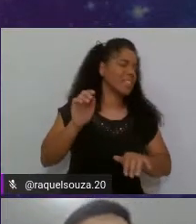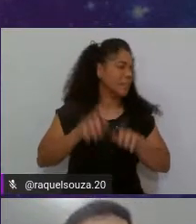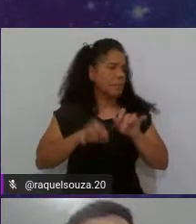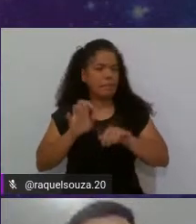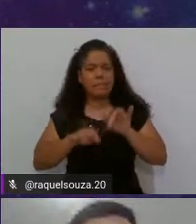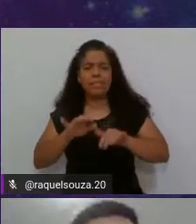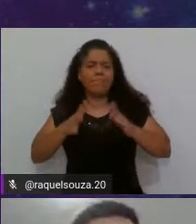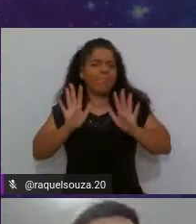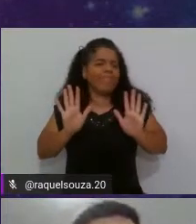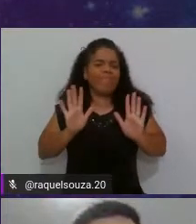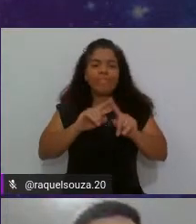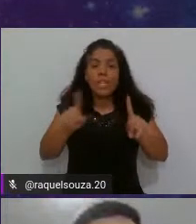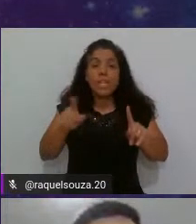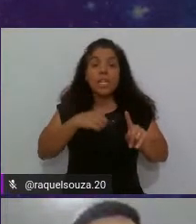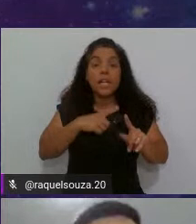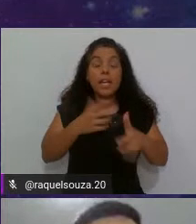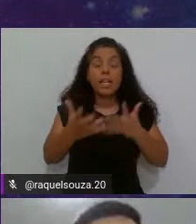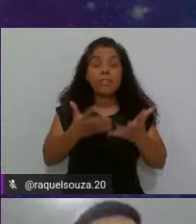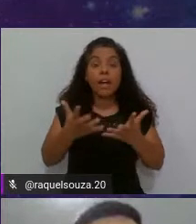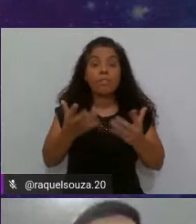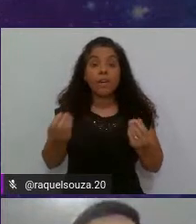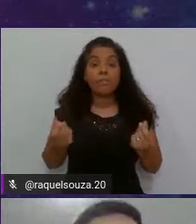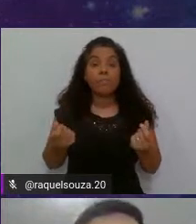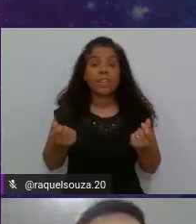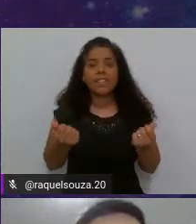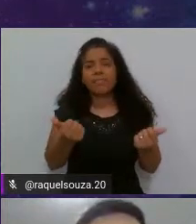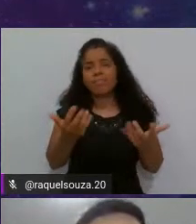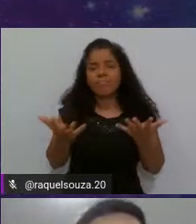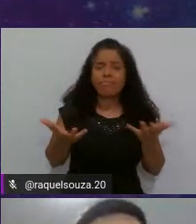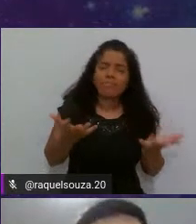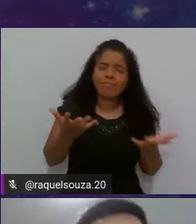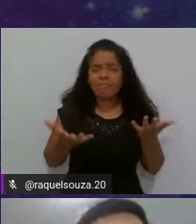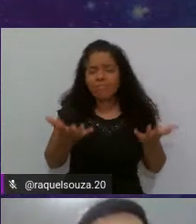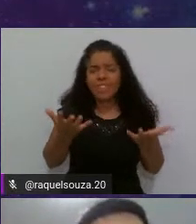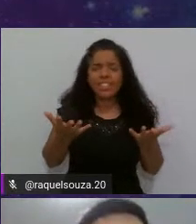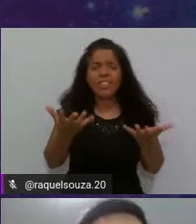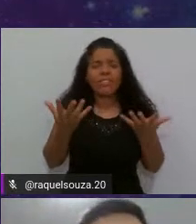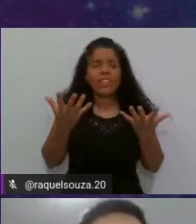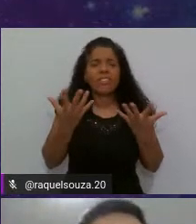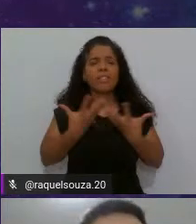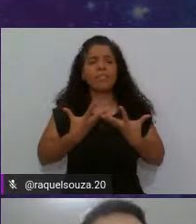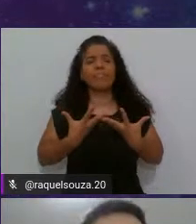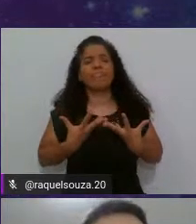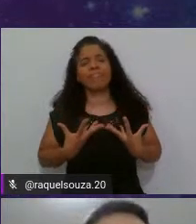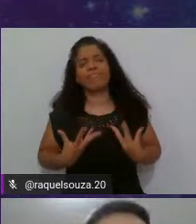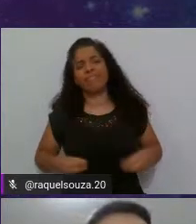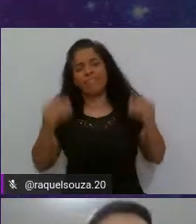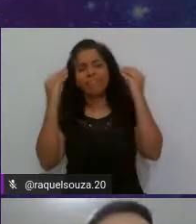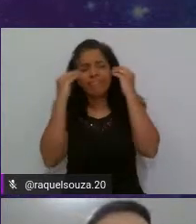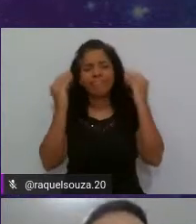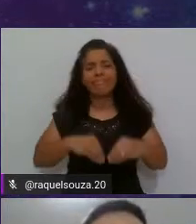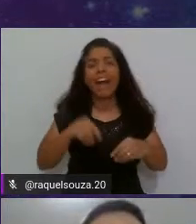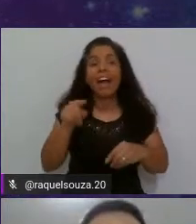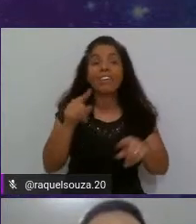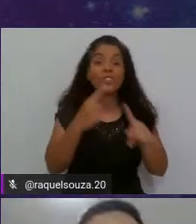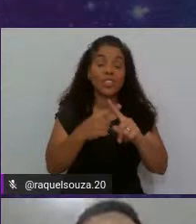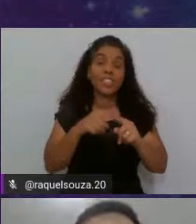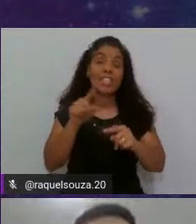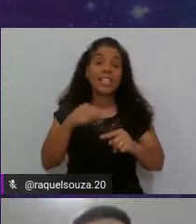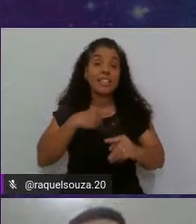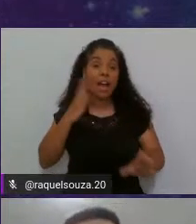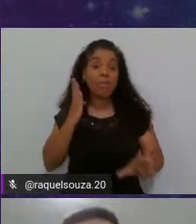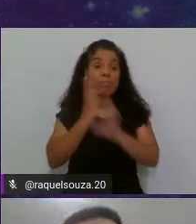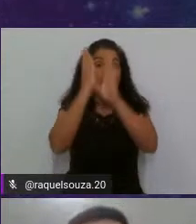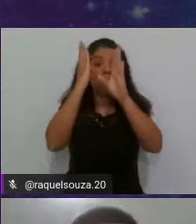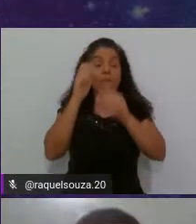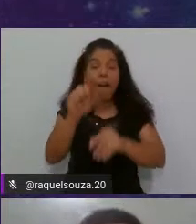isso. E ele ficava, de certa forma, frustrado por isso. E aí, ele descobriu a área